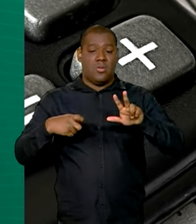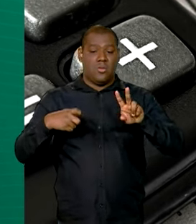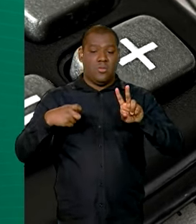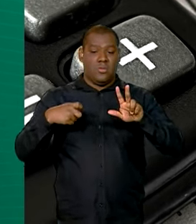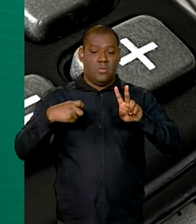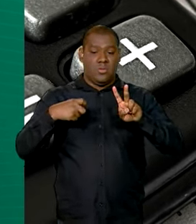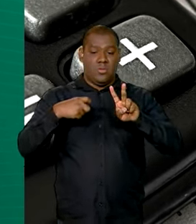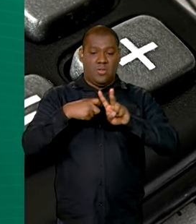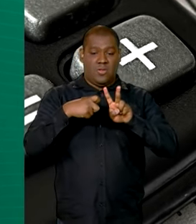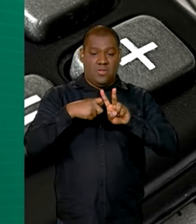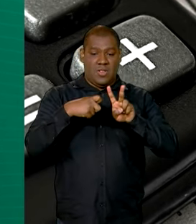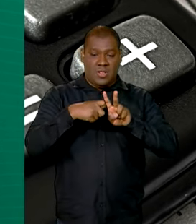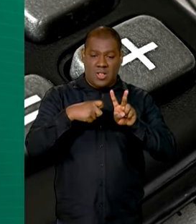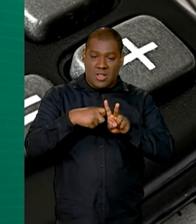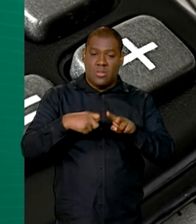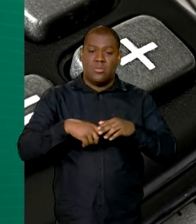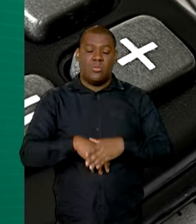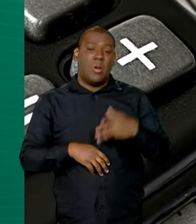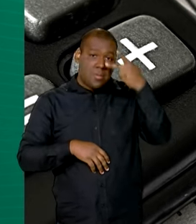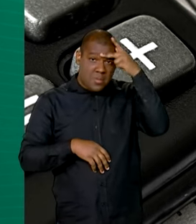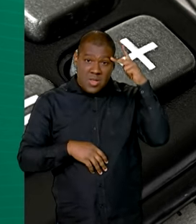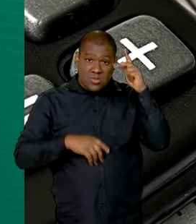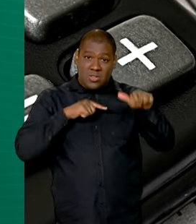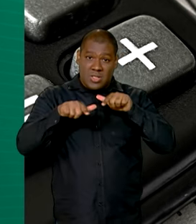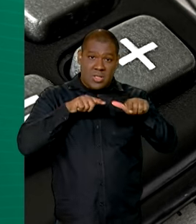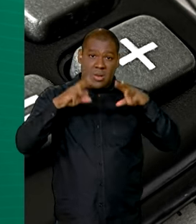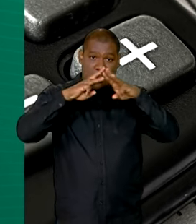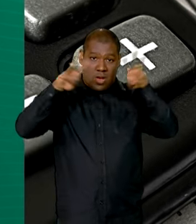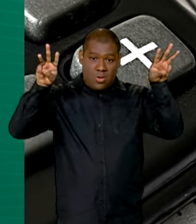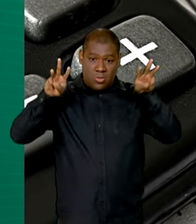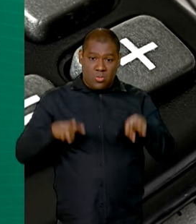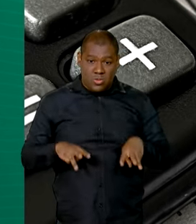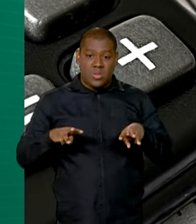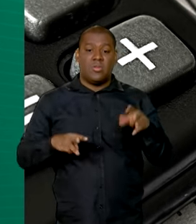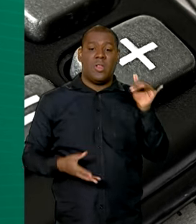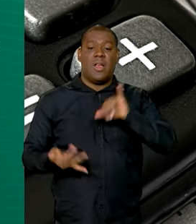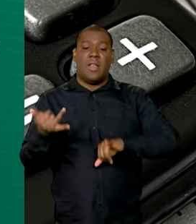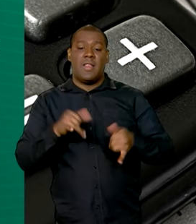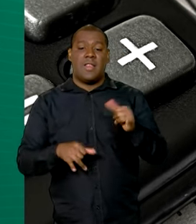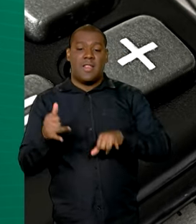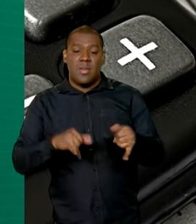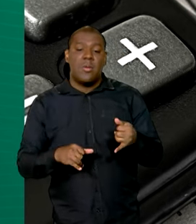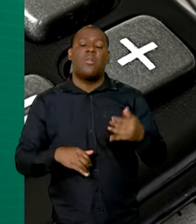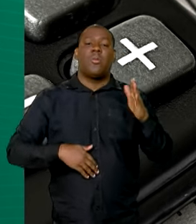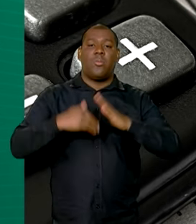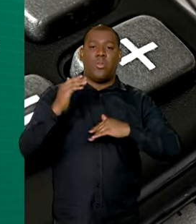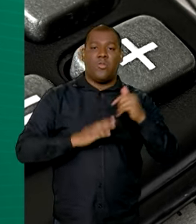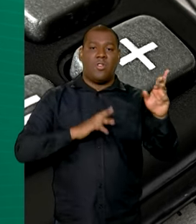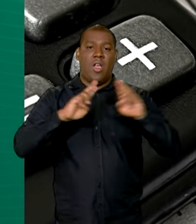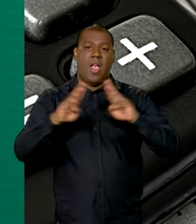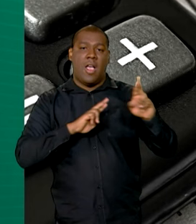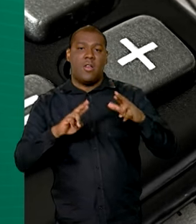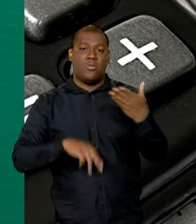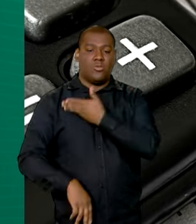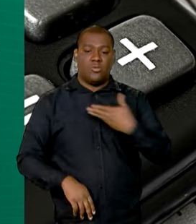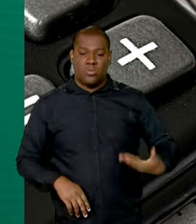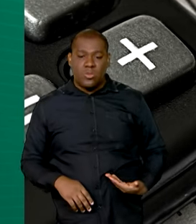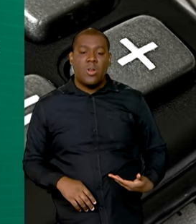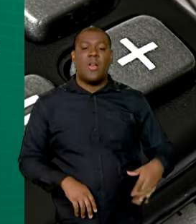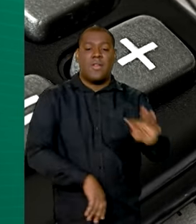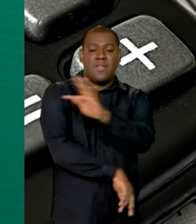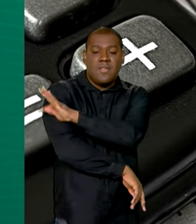zootecnistas, museólogos, químicos, profissionais de relações públicas, técnicos